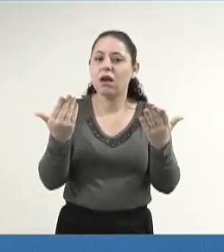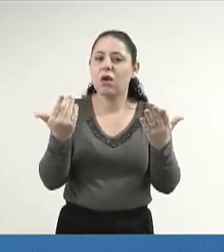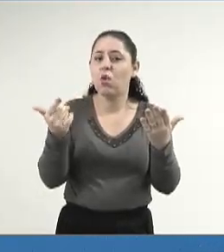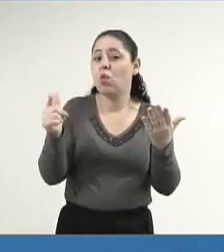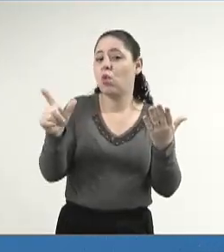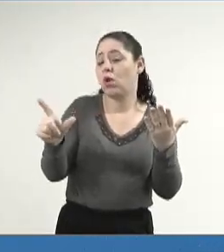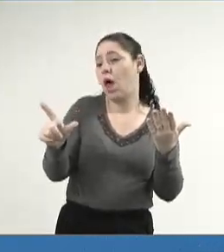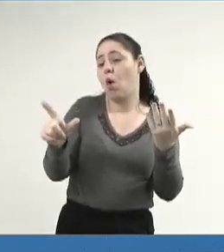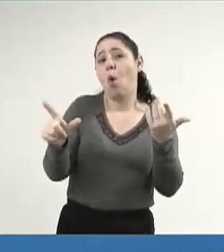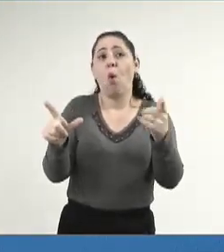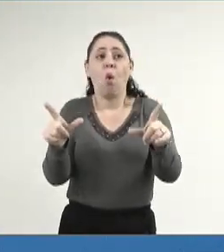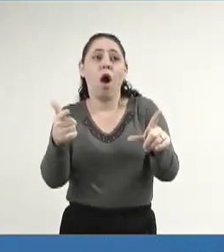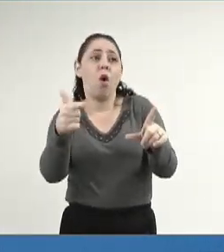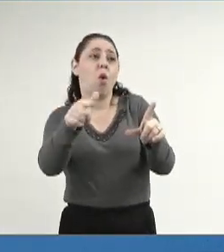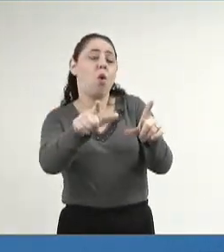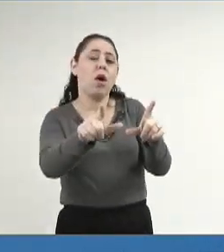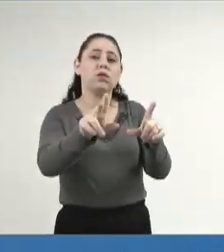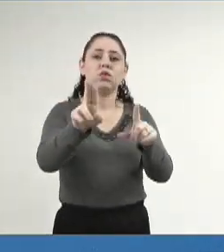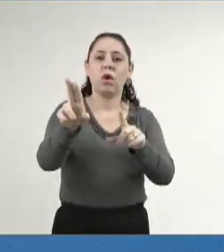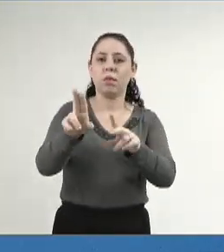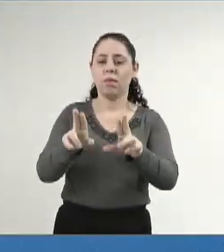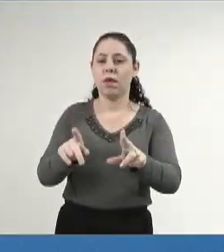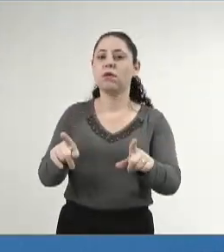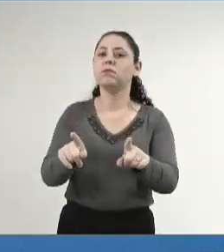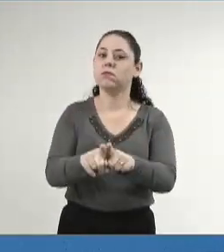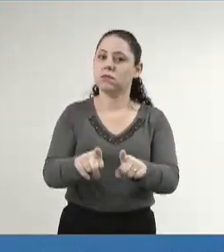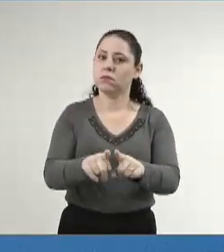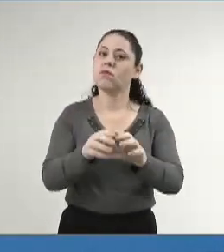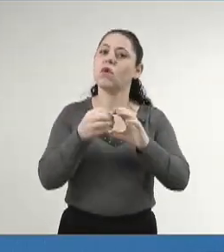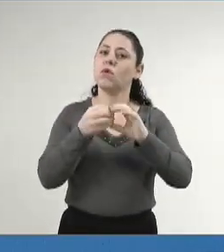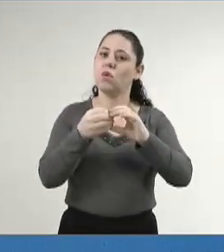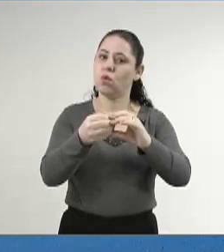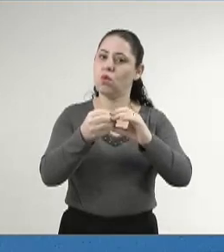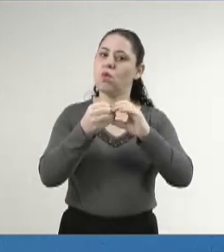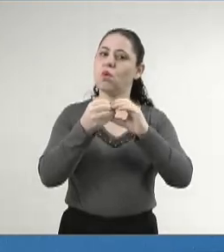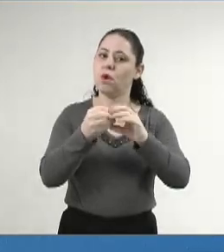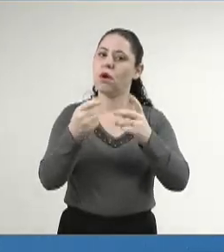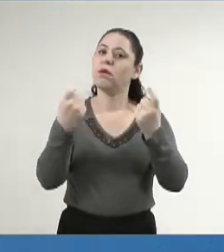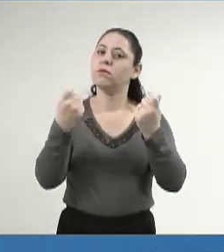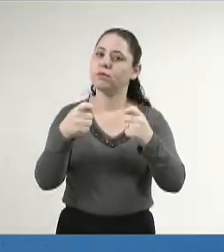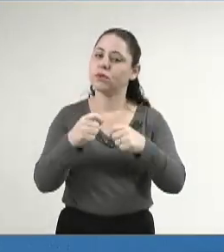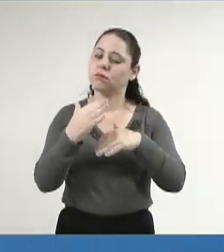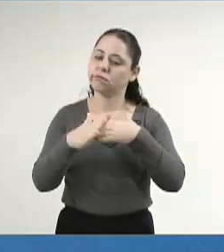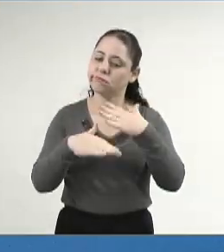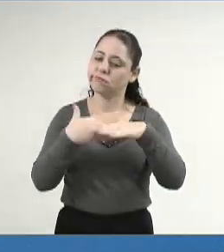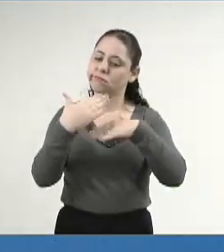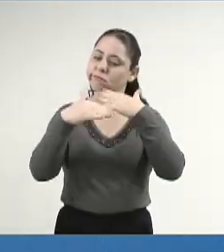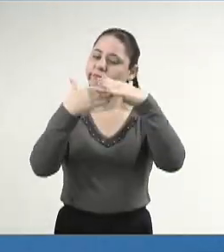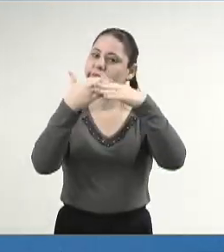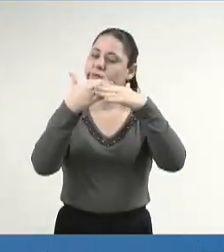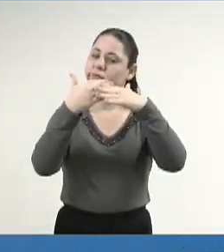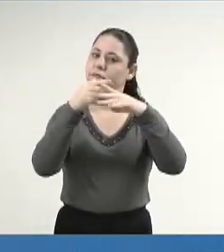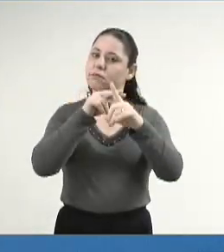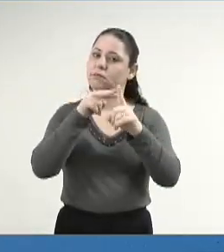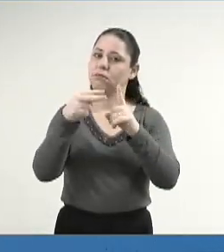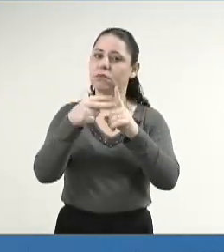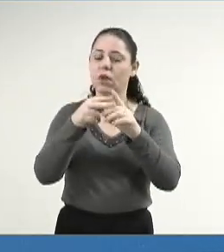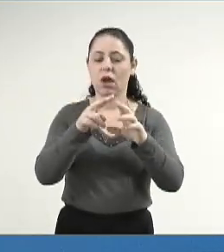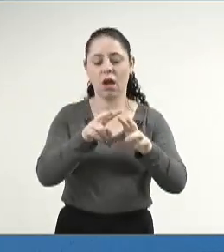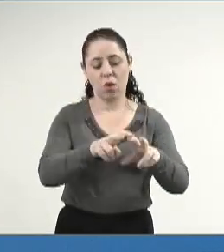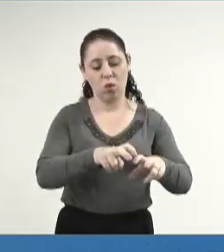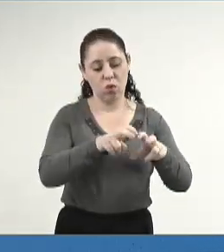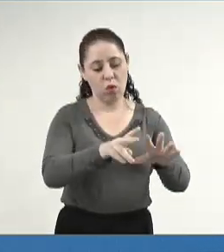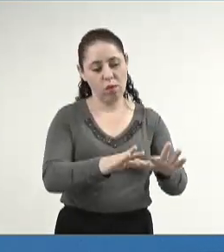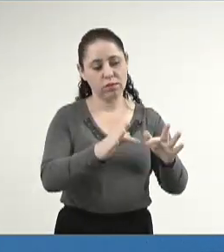outra, ou a outra, ou a outra. Tem que ser também para o cooperativismo, o cooperativismo tem que avançar do ponto de vista da agricultura